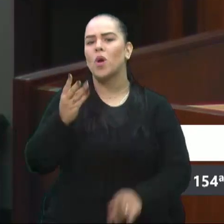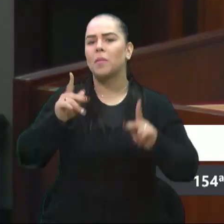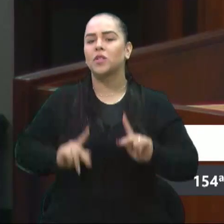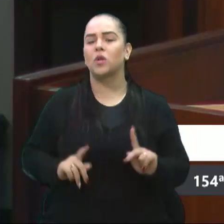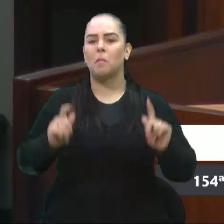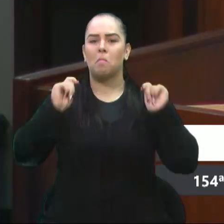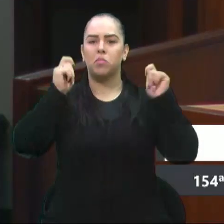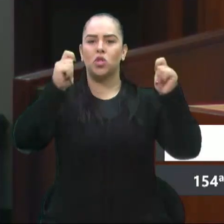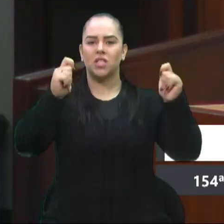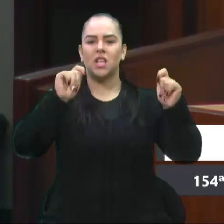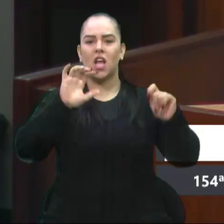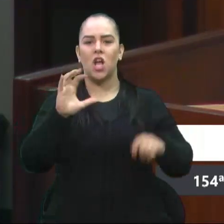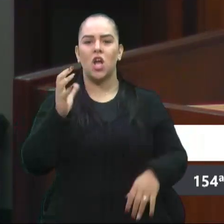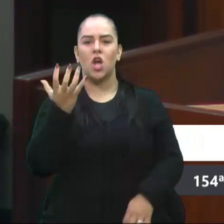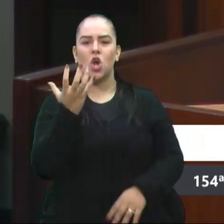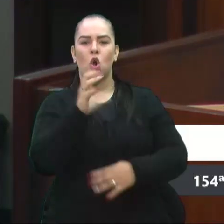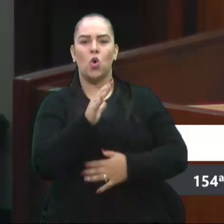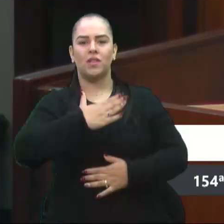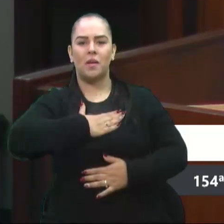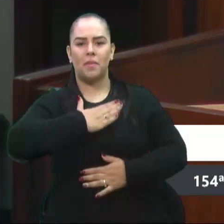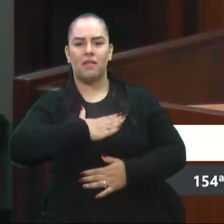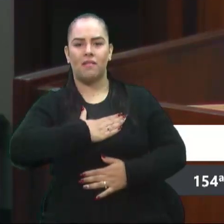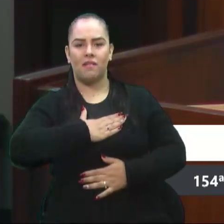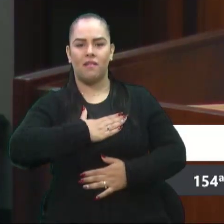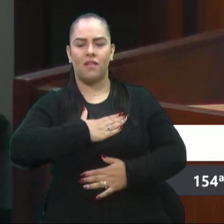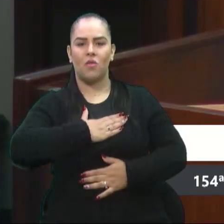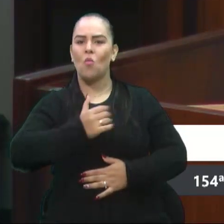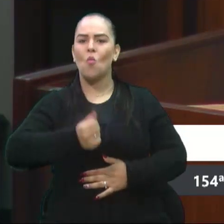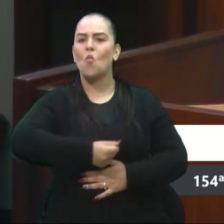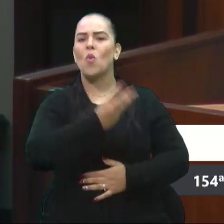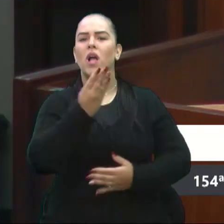aqui contra mim? Quantos processos já tomei?